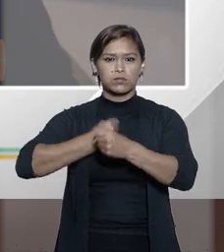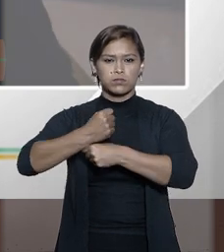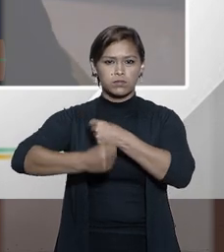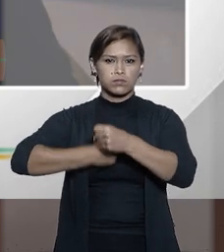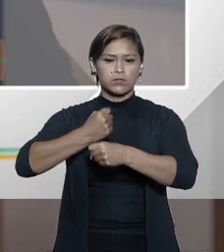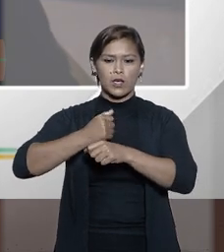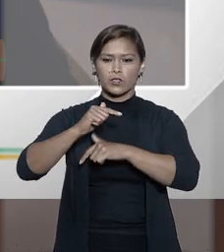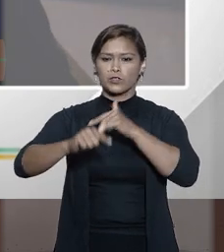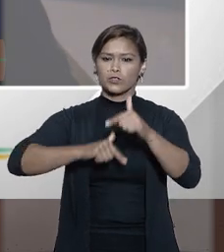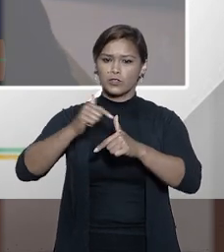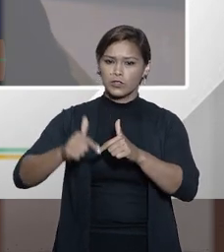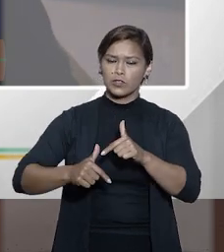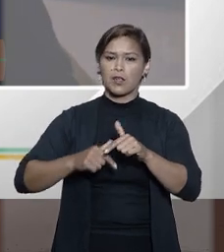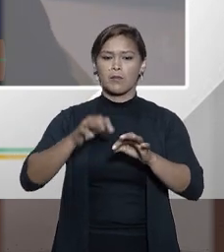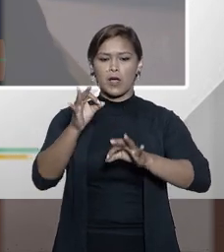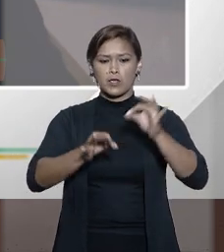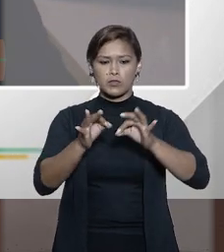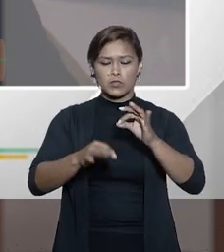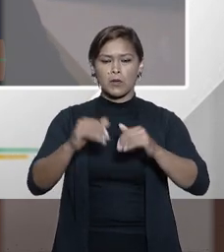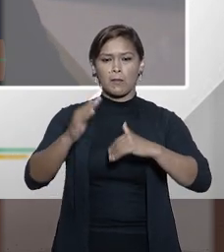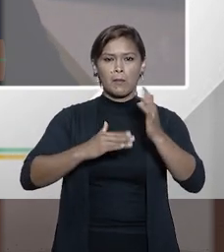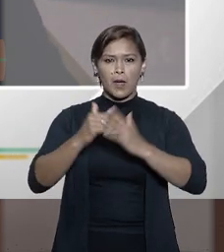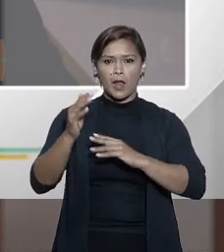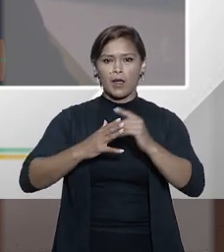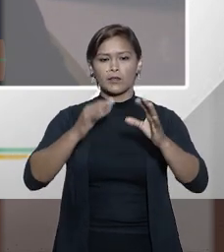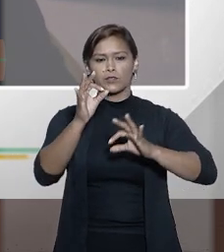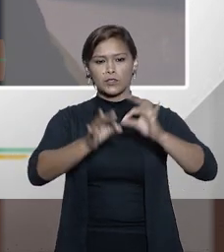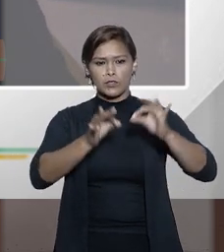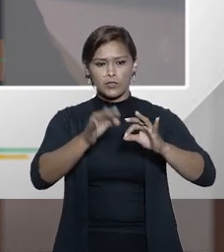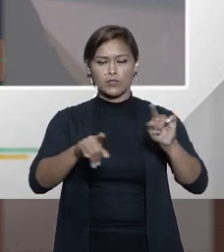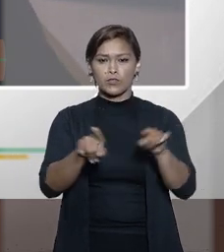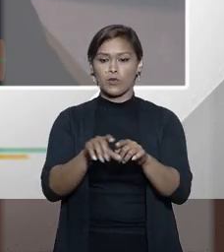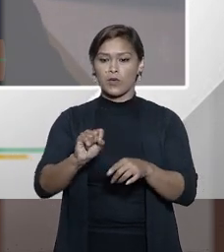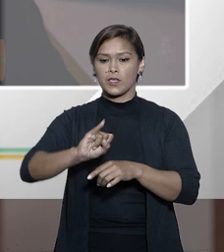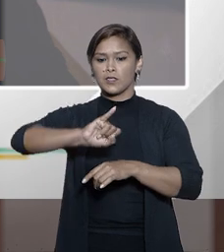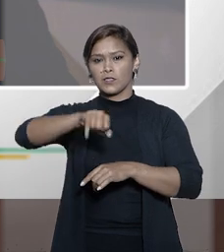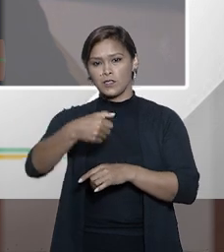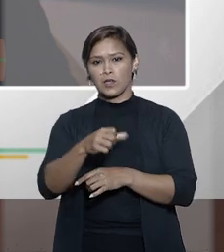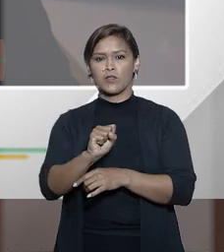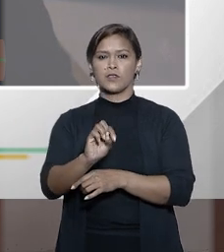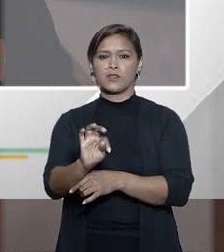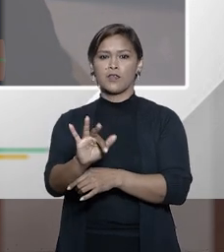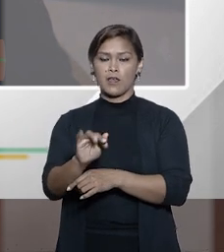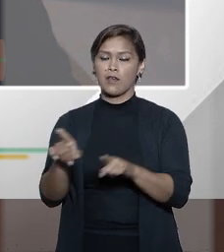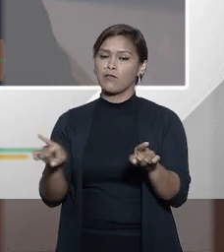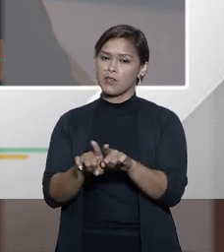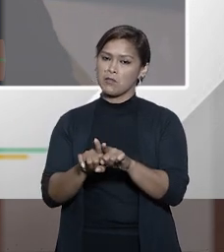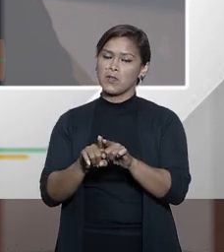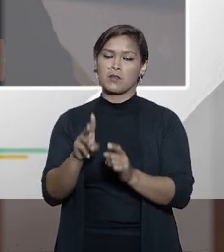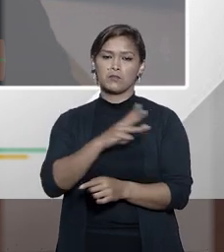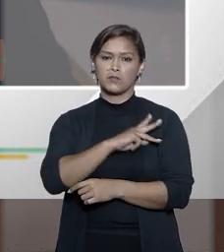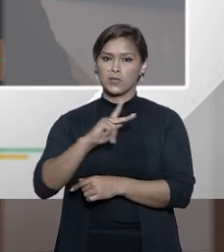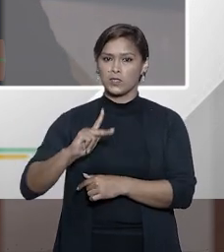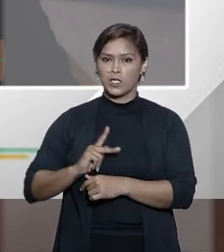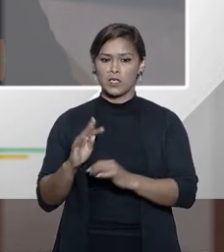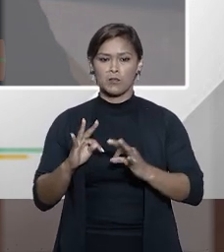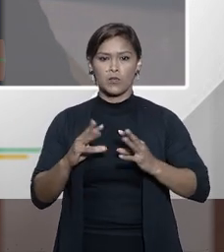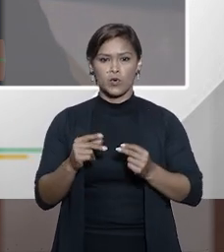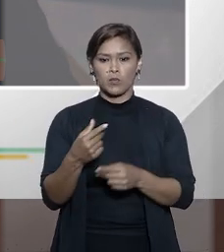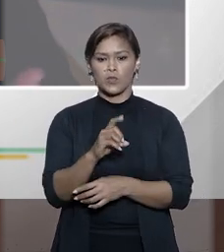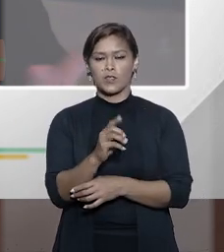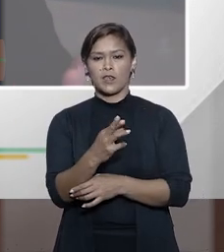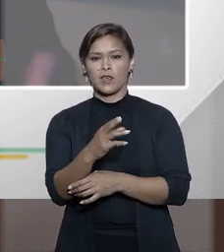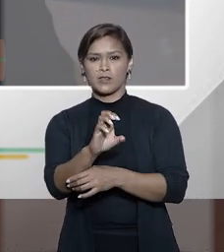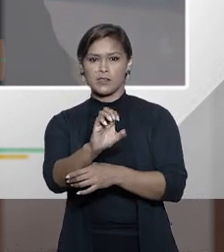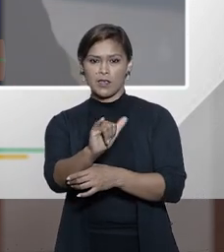trabalho forense, de prática forense, de atividade do STJ, do STF também, claro, do Ministério Público, do